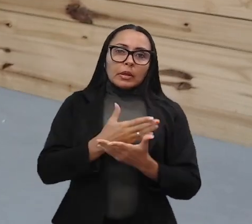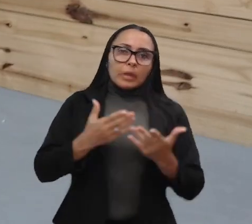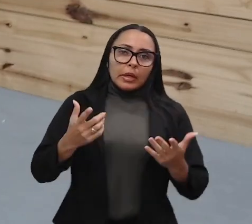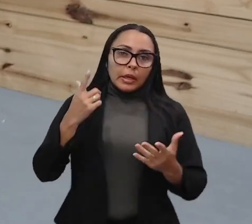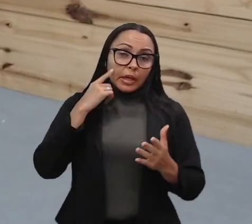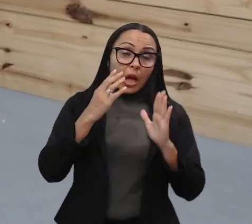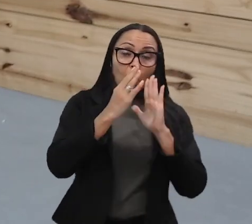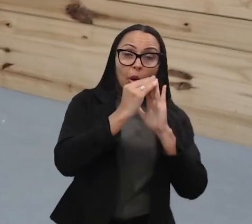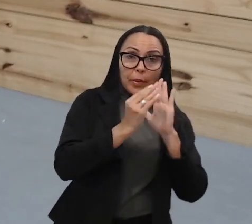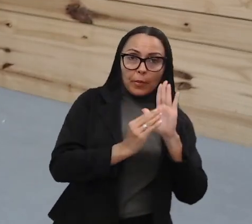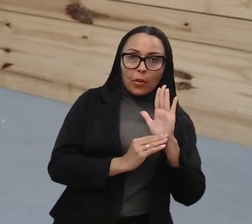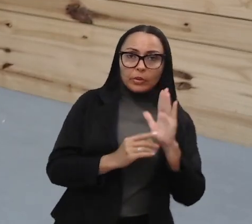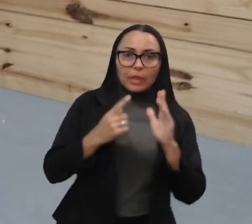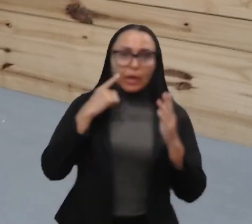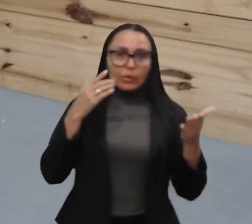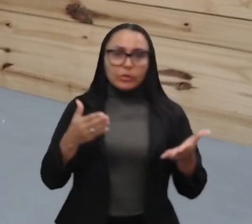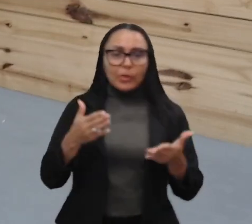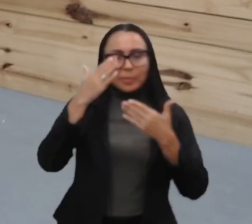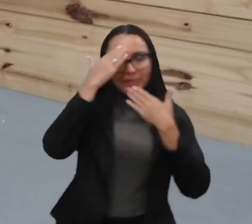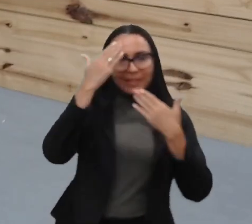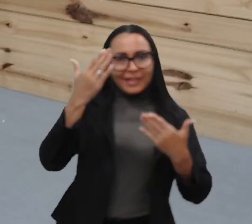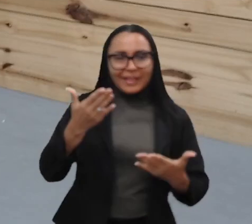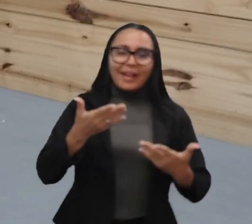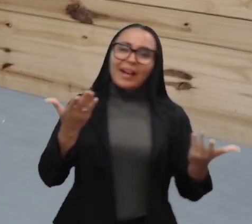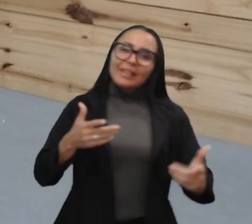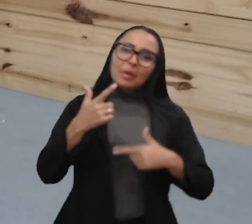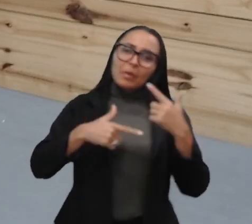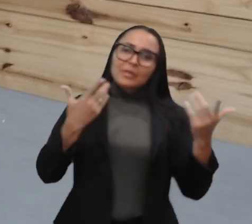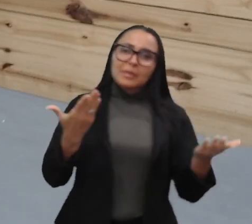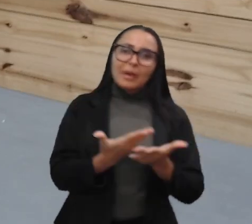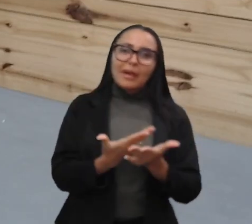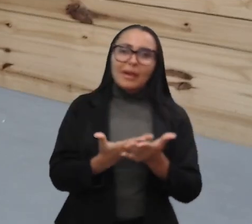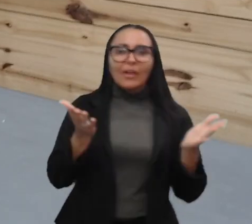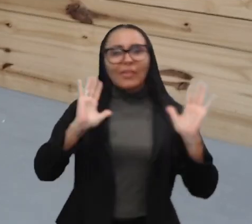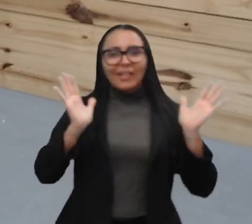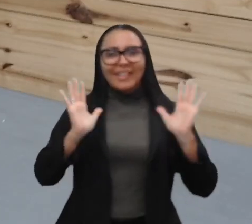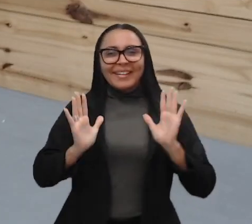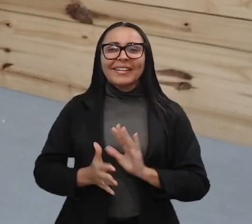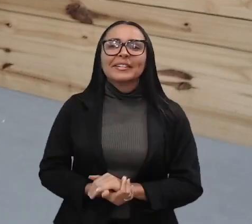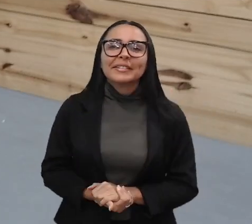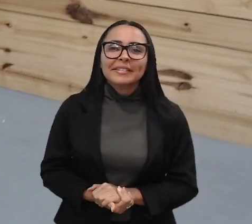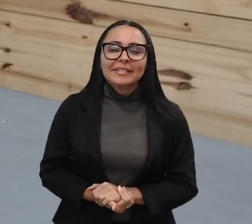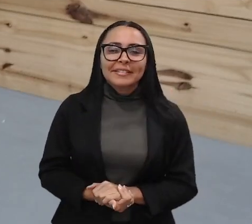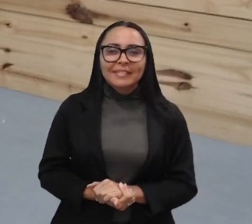em moda no nosso mercado. Então, obrigada e até a nossa próxima videoaula.